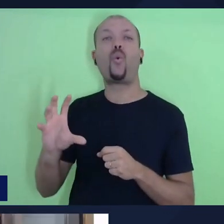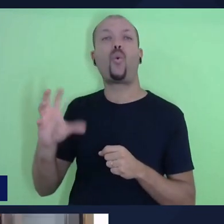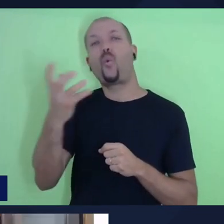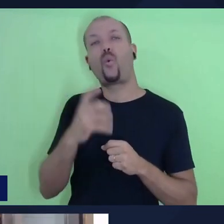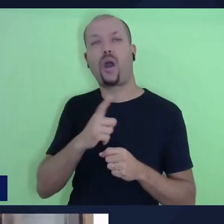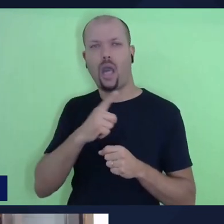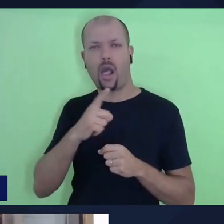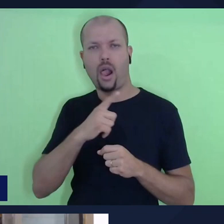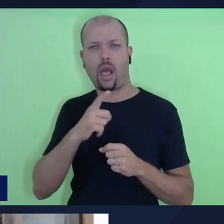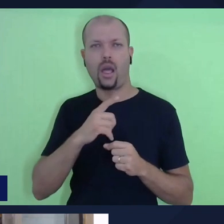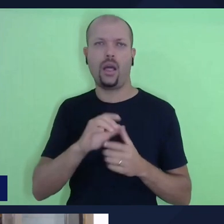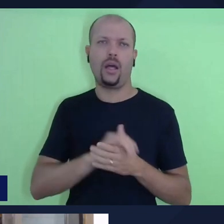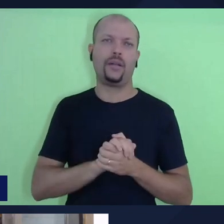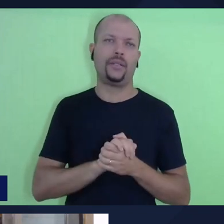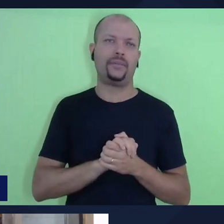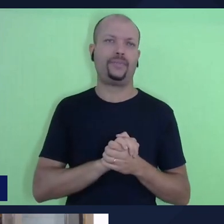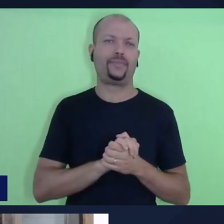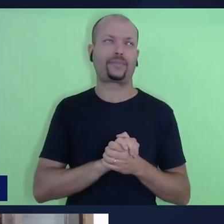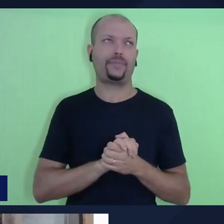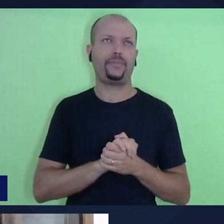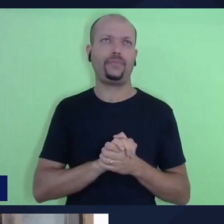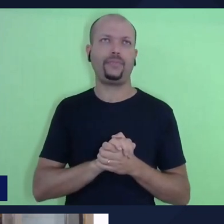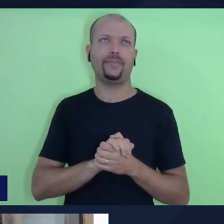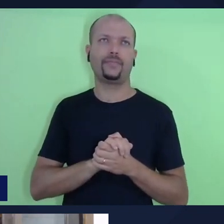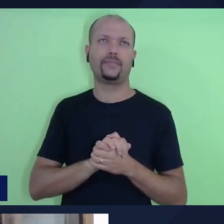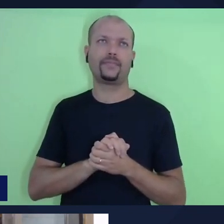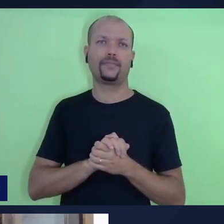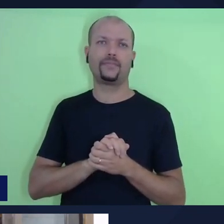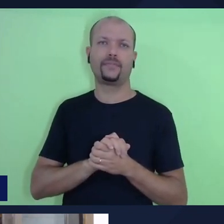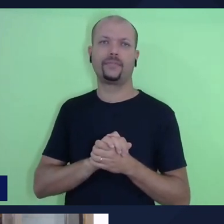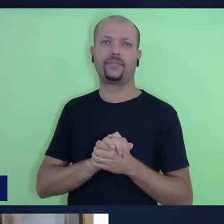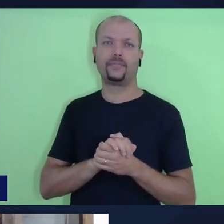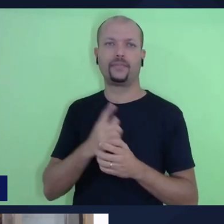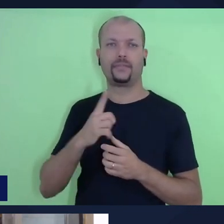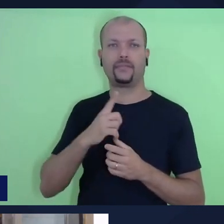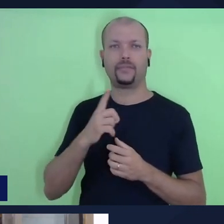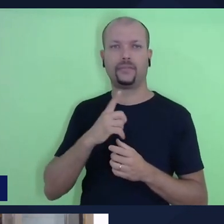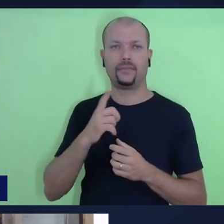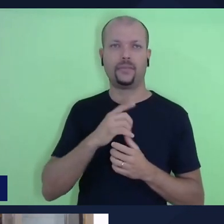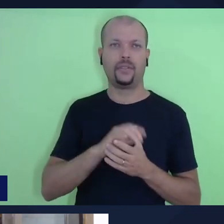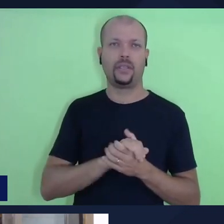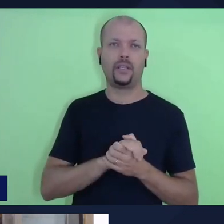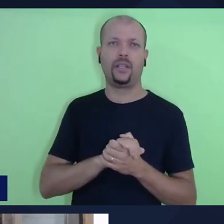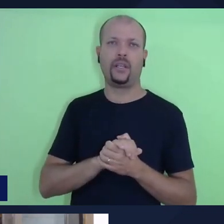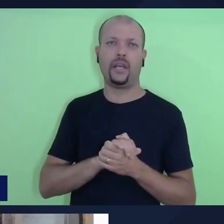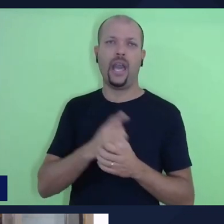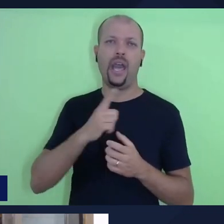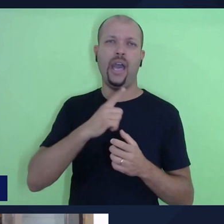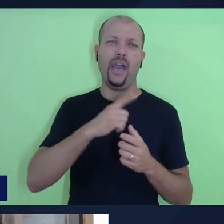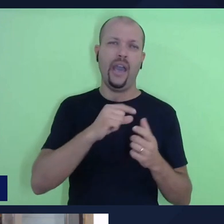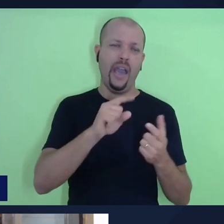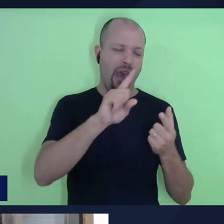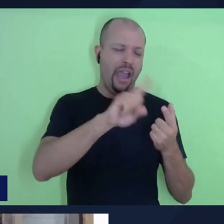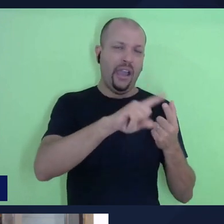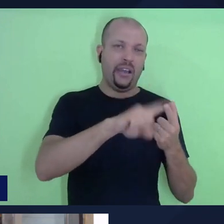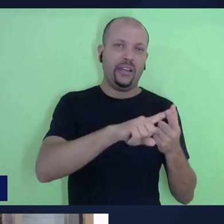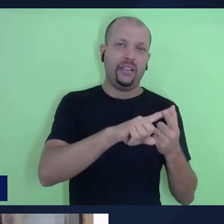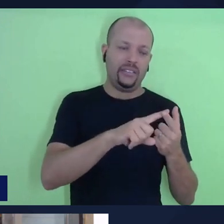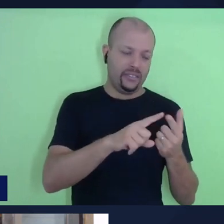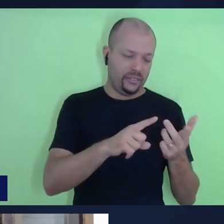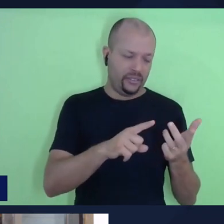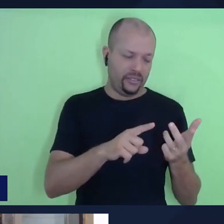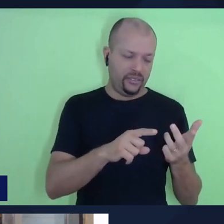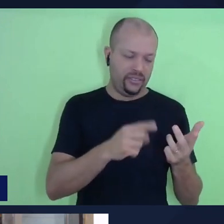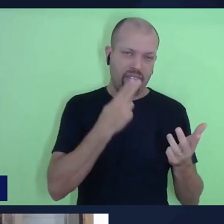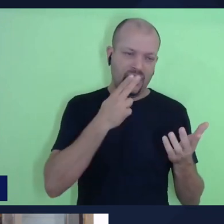algumas relações entre artefatos e contratos e titas com o